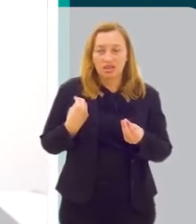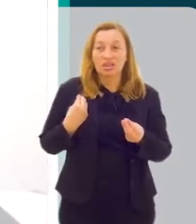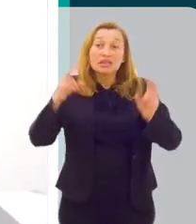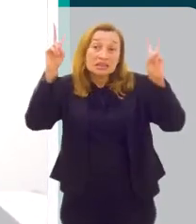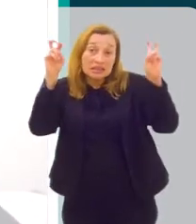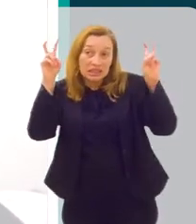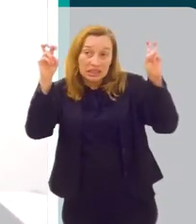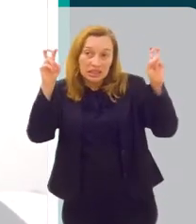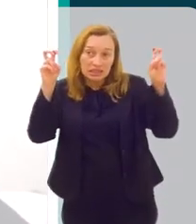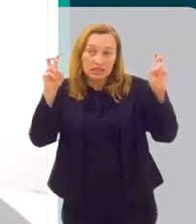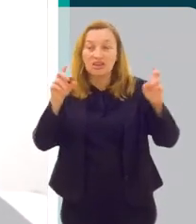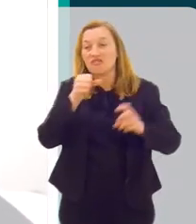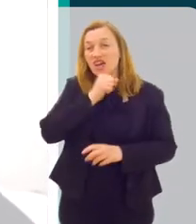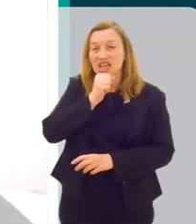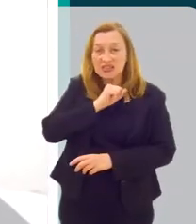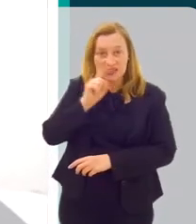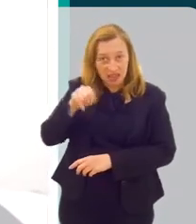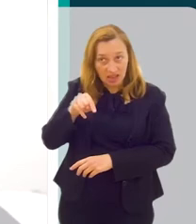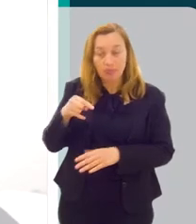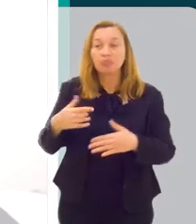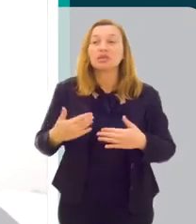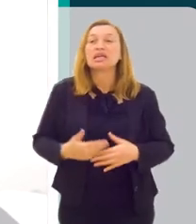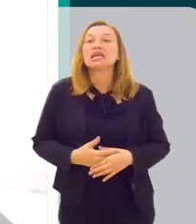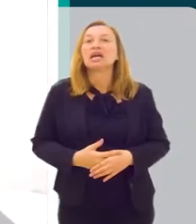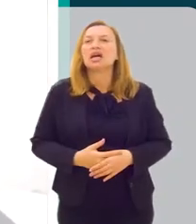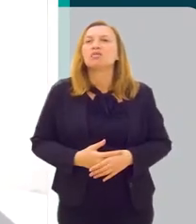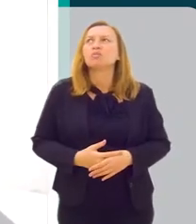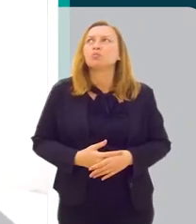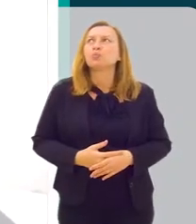entre aspas, velhice.